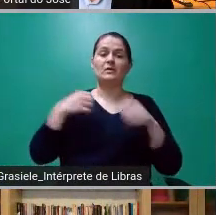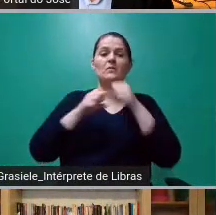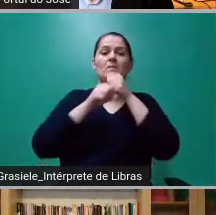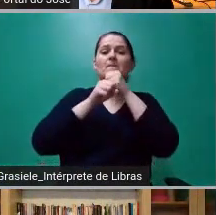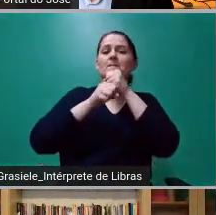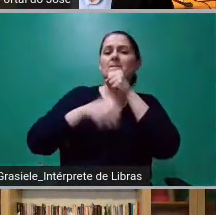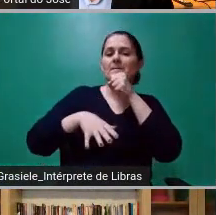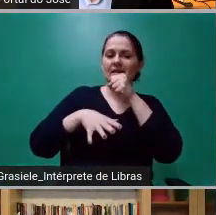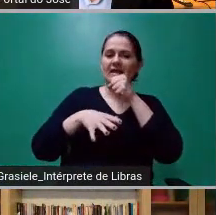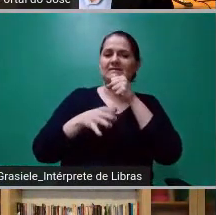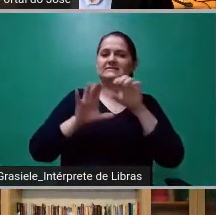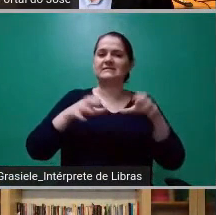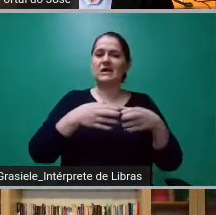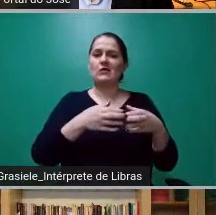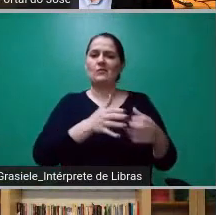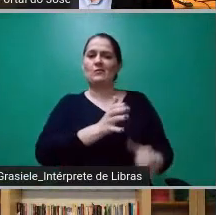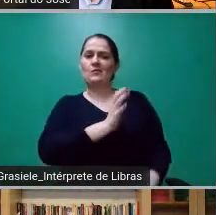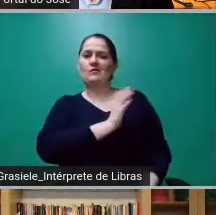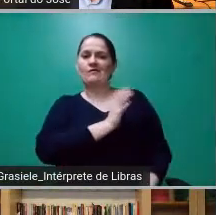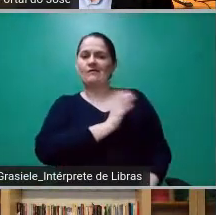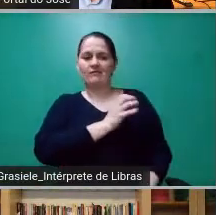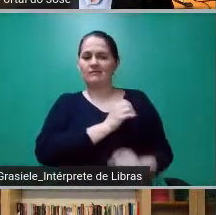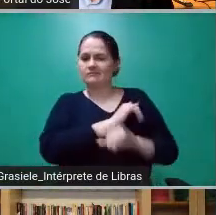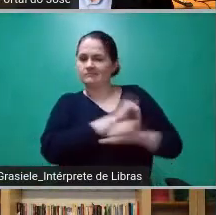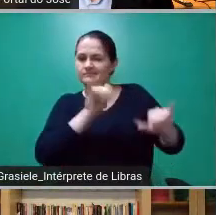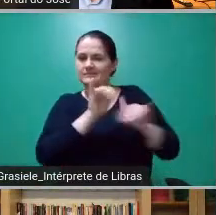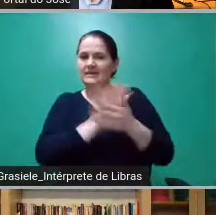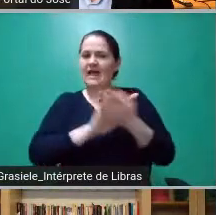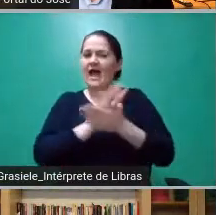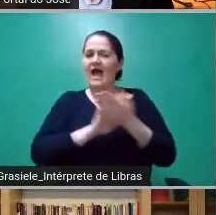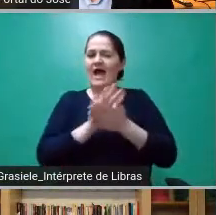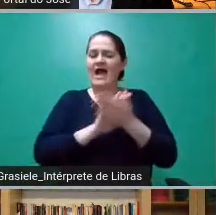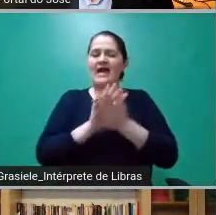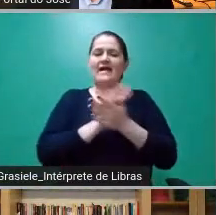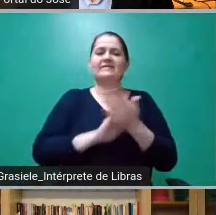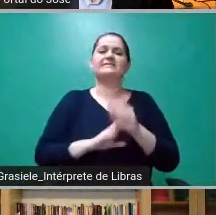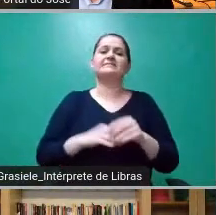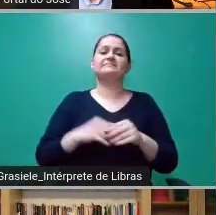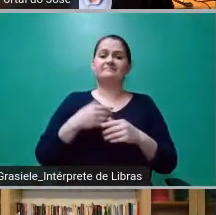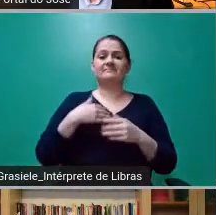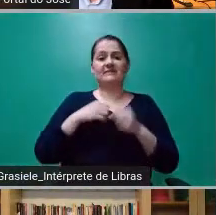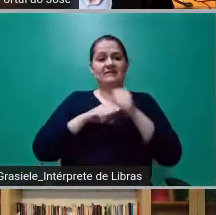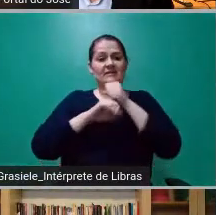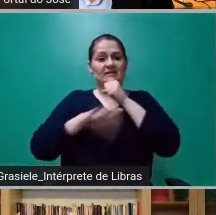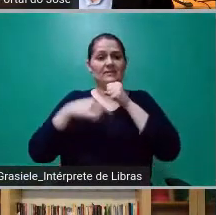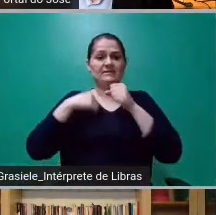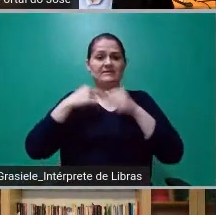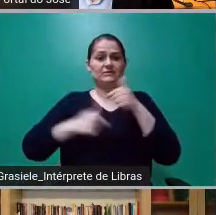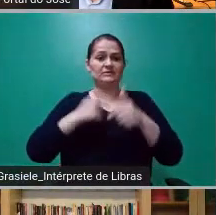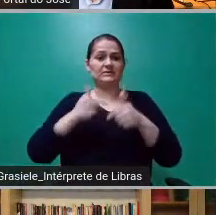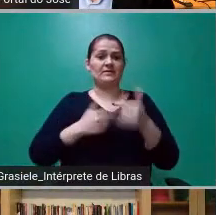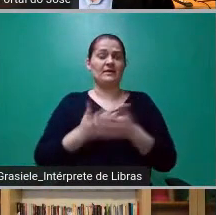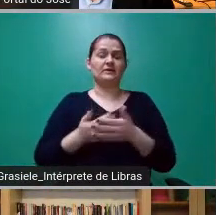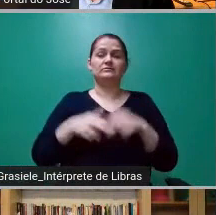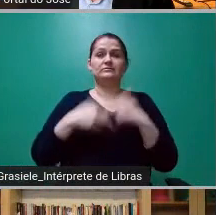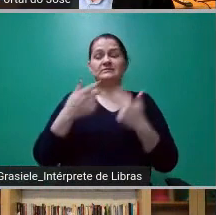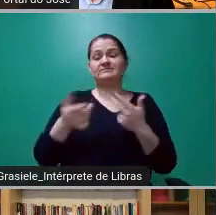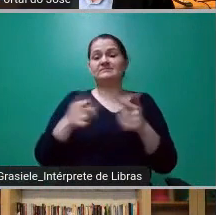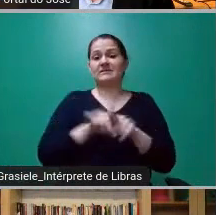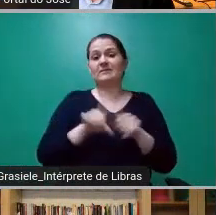imprensa da qual eu faço parte e que hoje carrega o ônus, né, de ter tido posições como as que teve nesse momento,